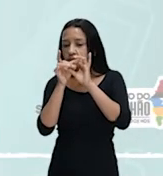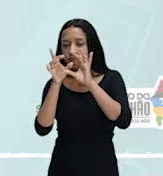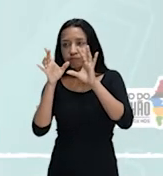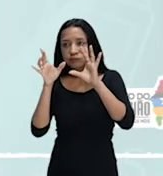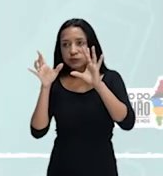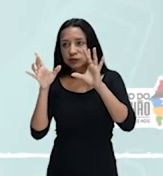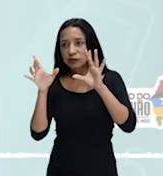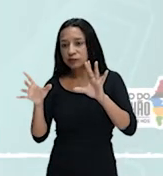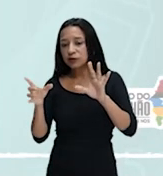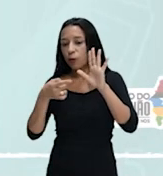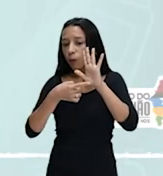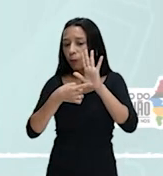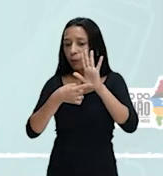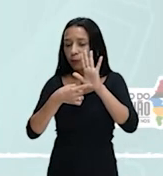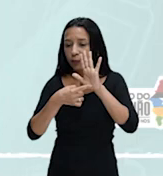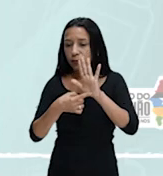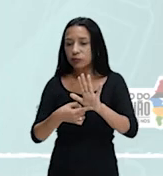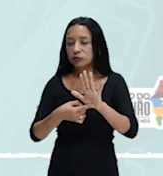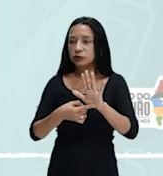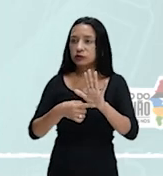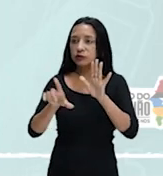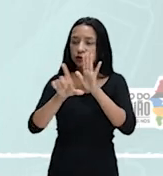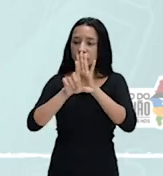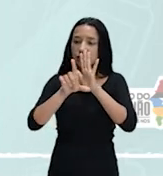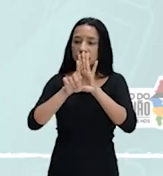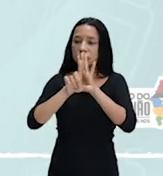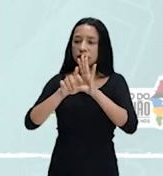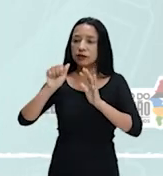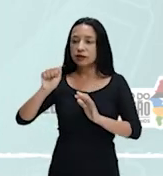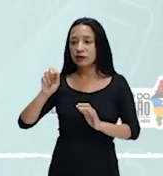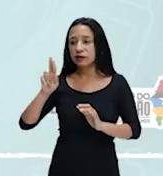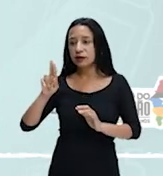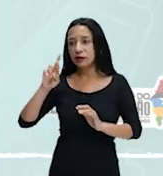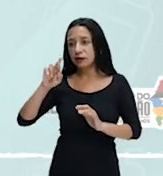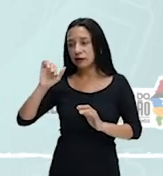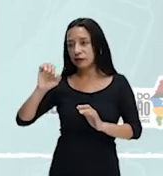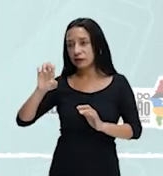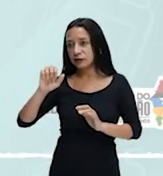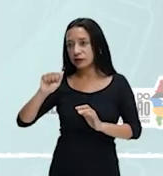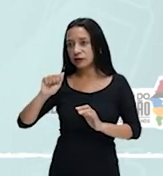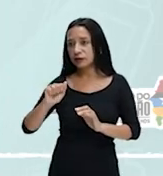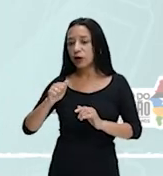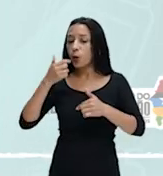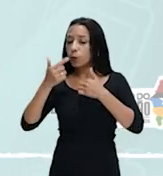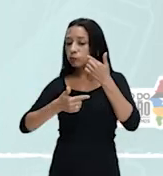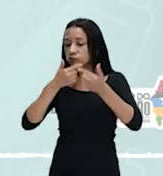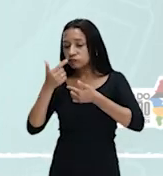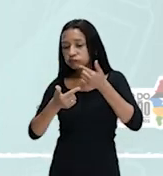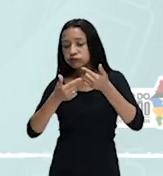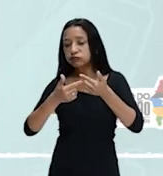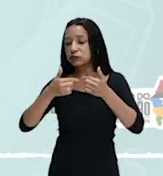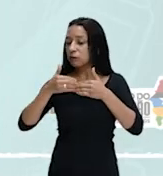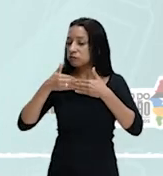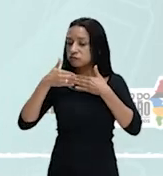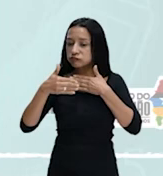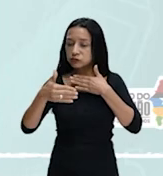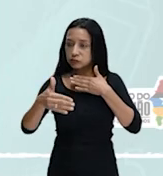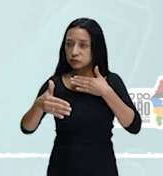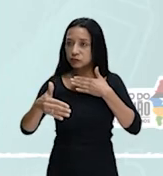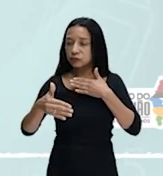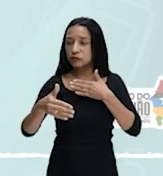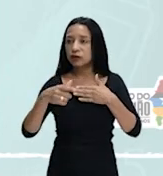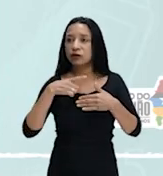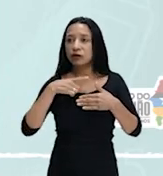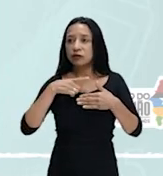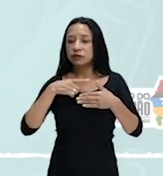em 1888. Então, essa luta continua. Principalmente porque nós teremos o crescimento do